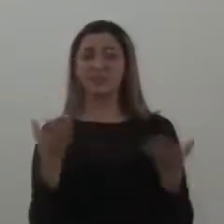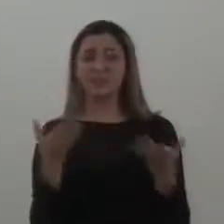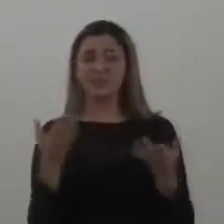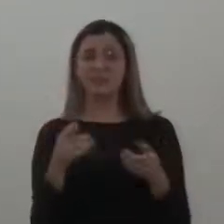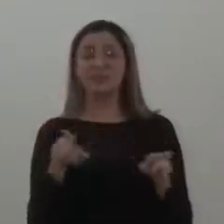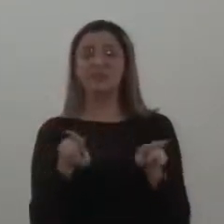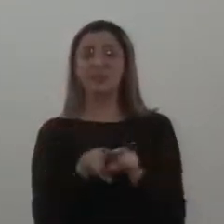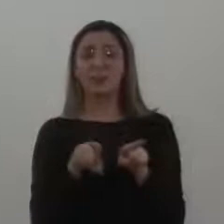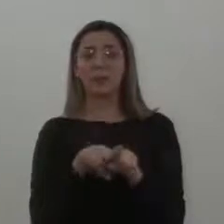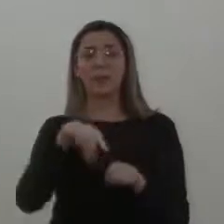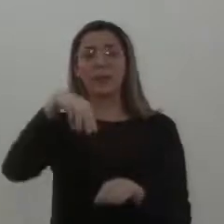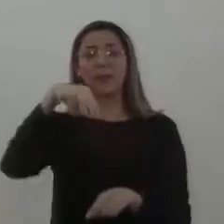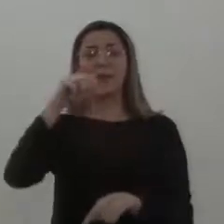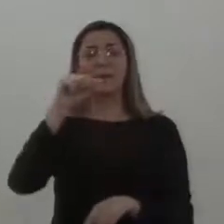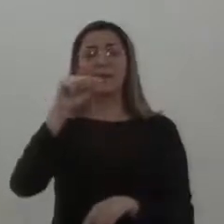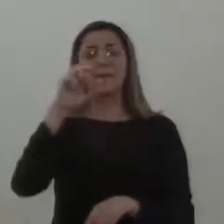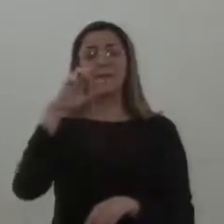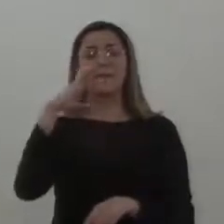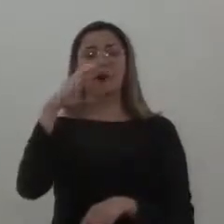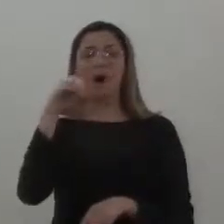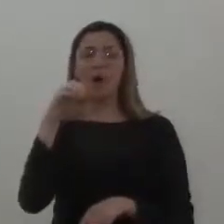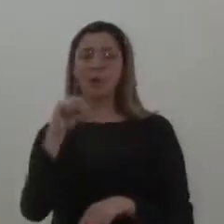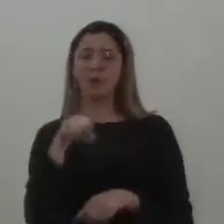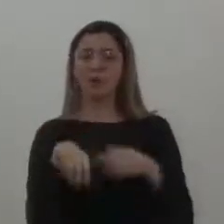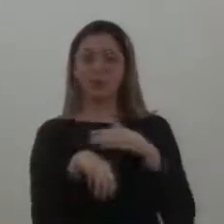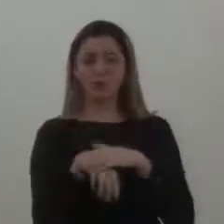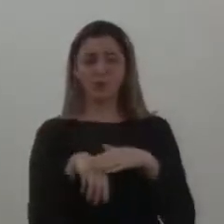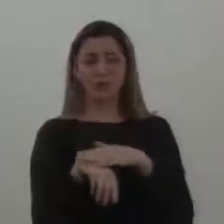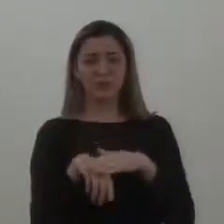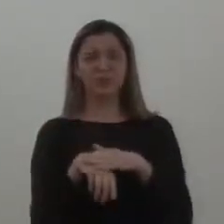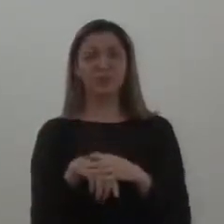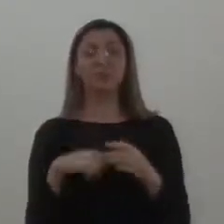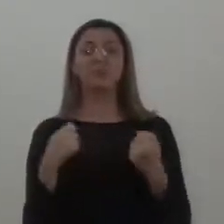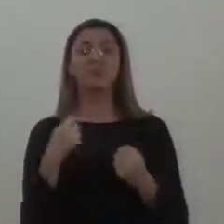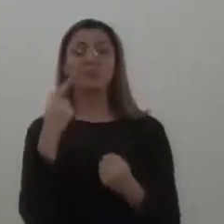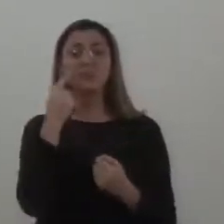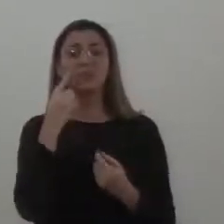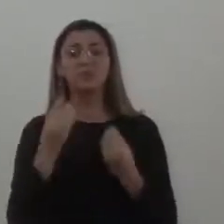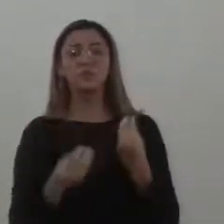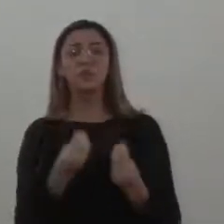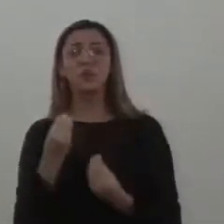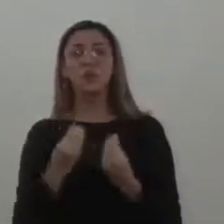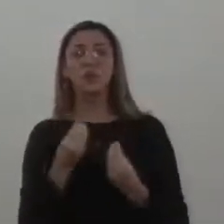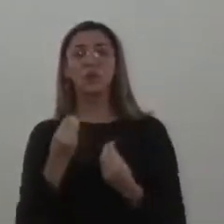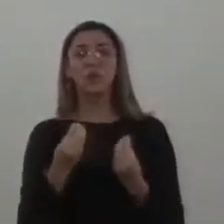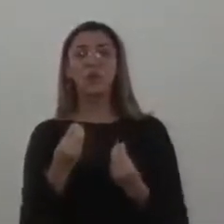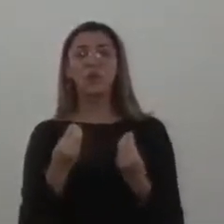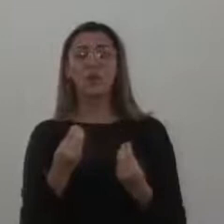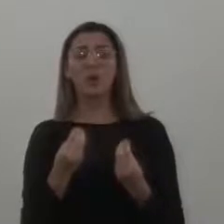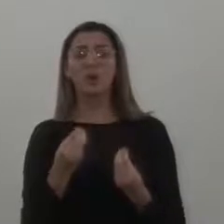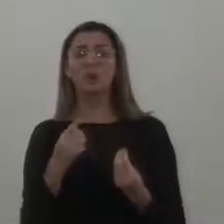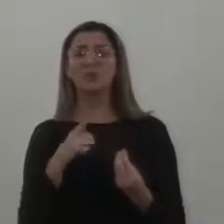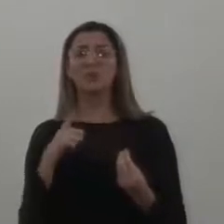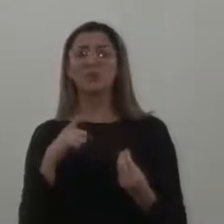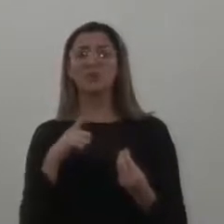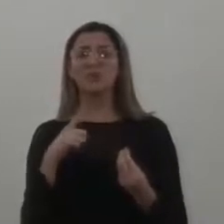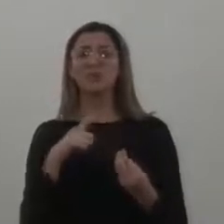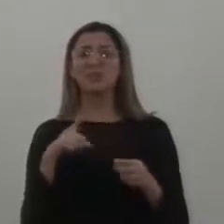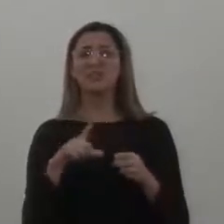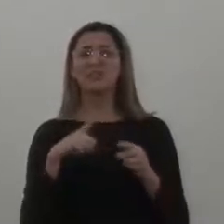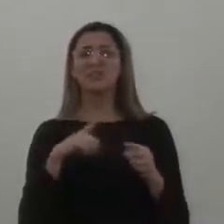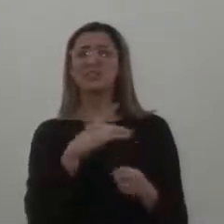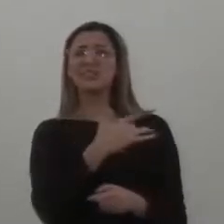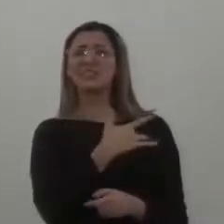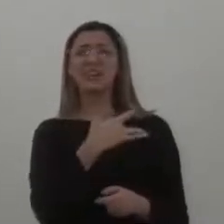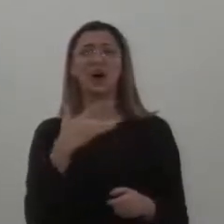o Marquinho porque não vai adiantar. Então, a gente tem que ver isso com bons olhos. Se a gente abre esse começo 8 horas, academia, gera uma coisa para estar aberta. É